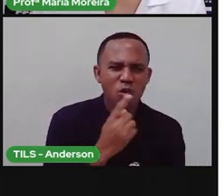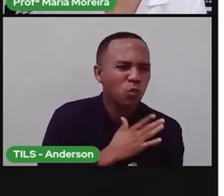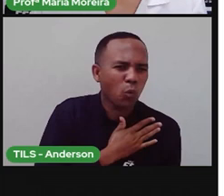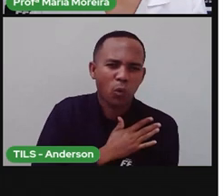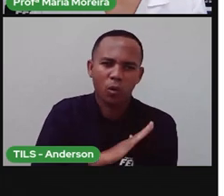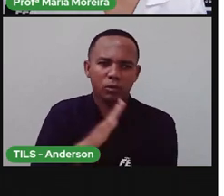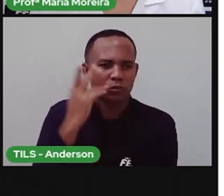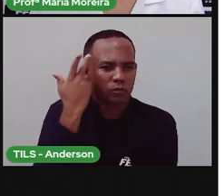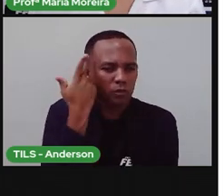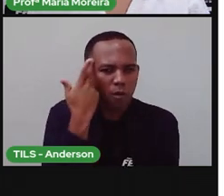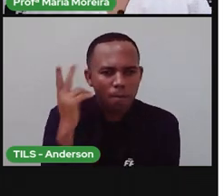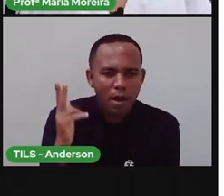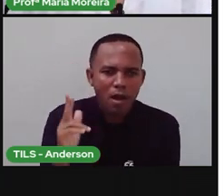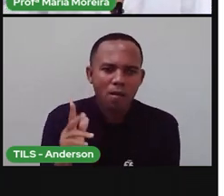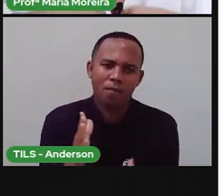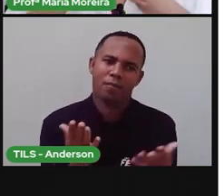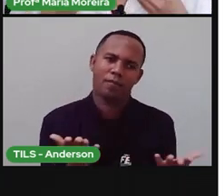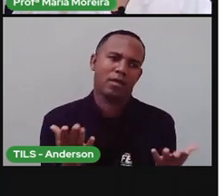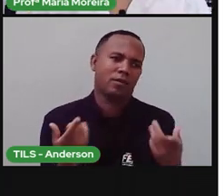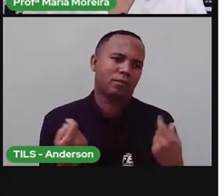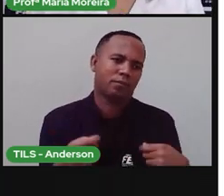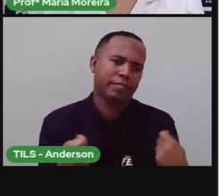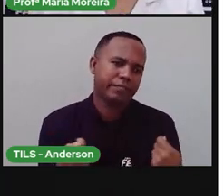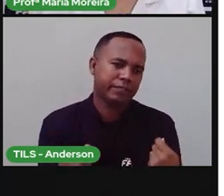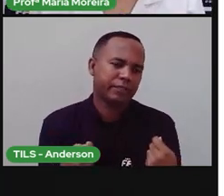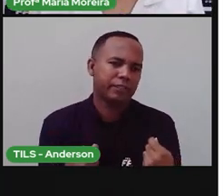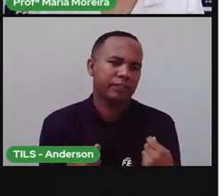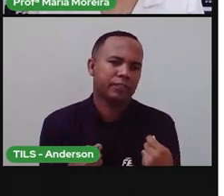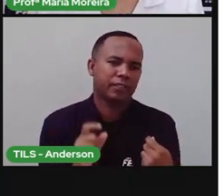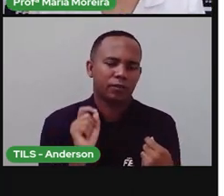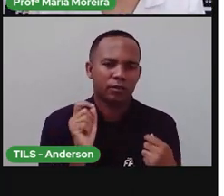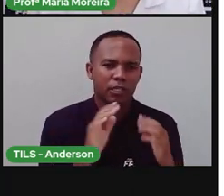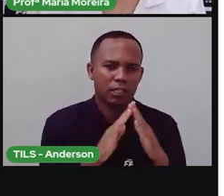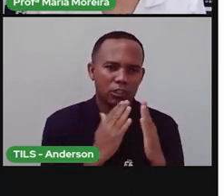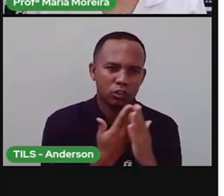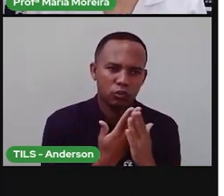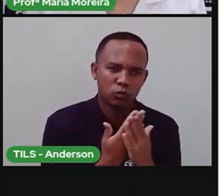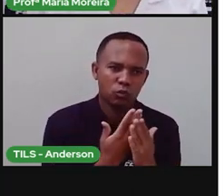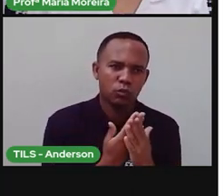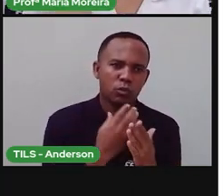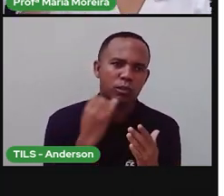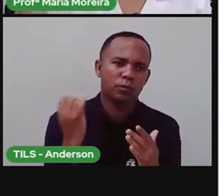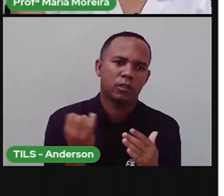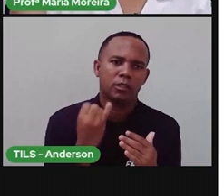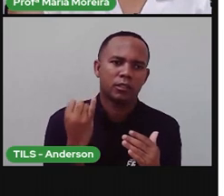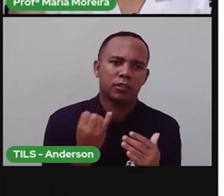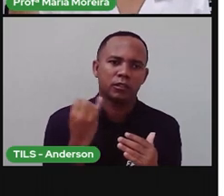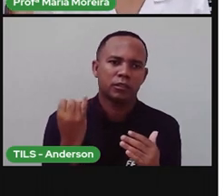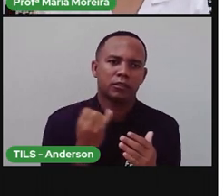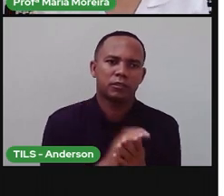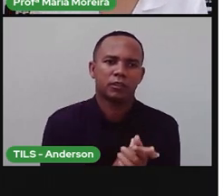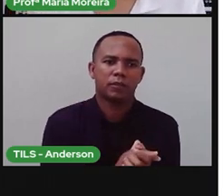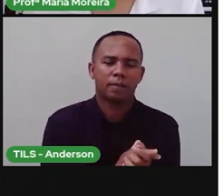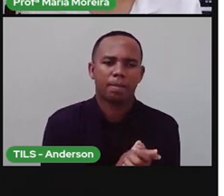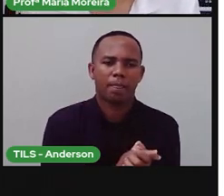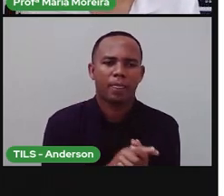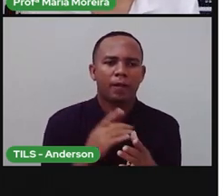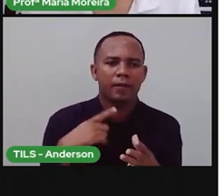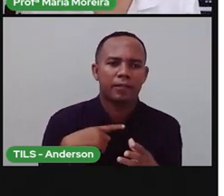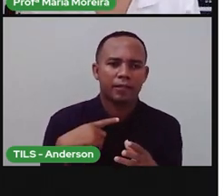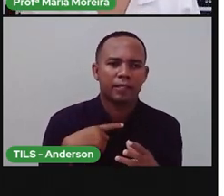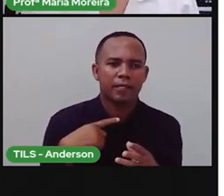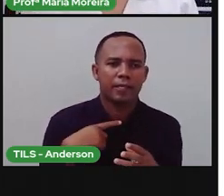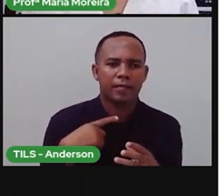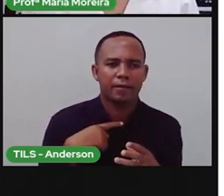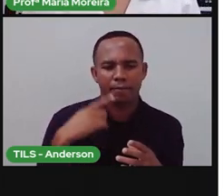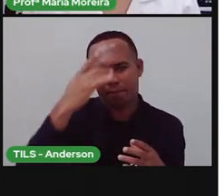né? Dedicar esse tempo nosso para o estudo. Por quê? Tem uma pessoa famosa aí,